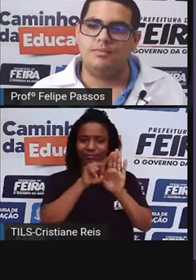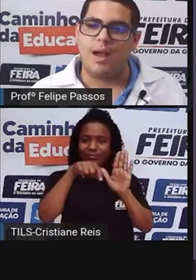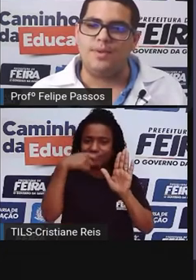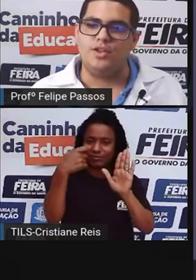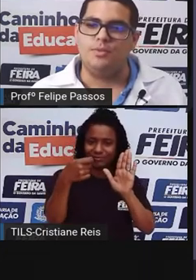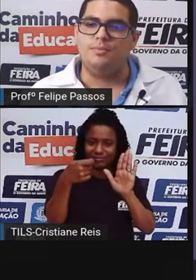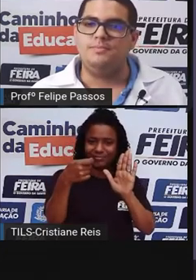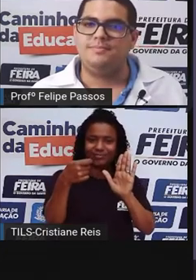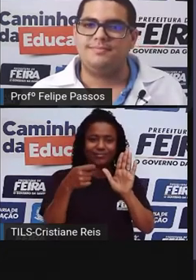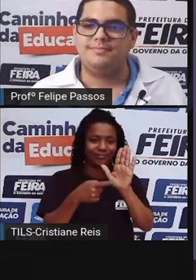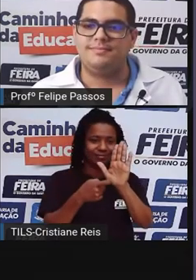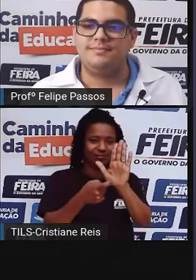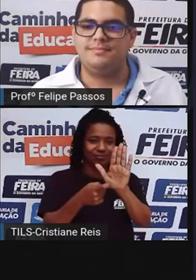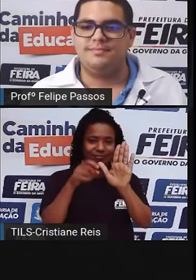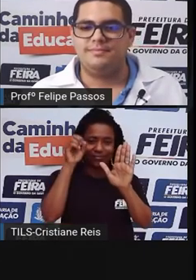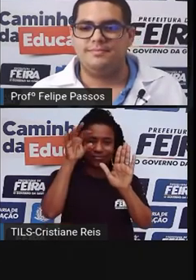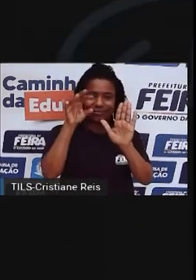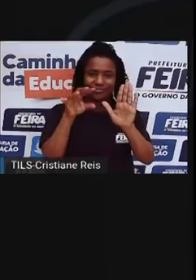Rapidinho.